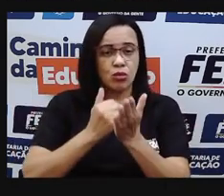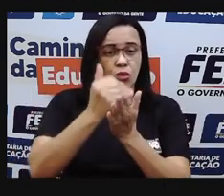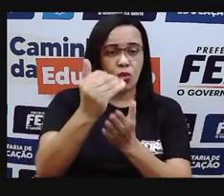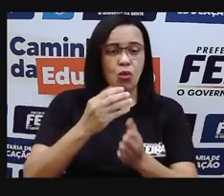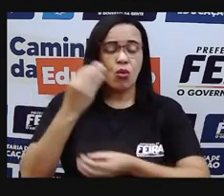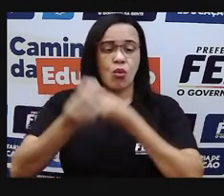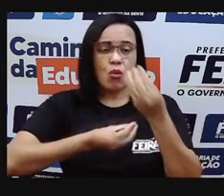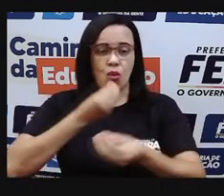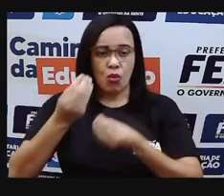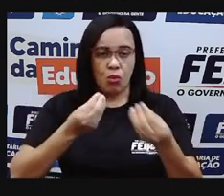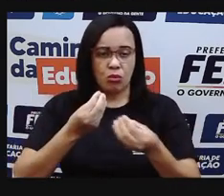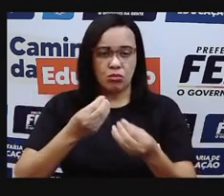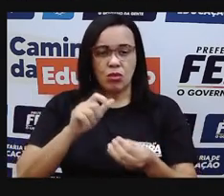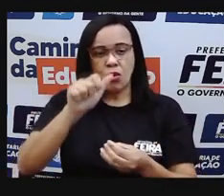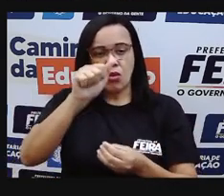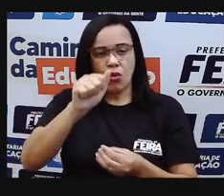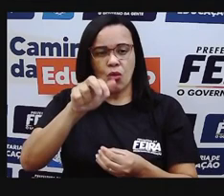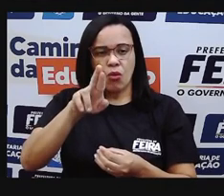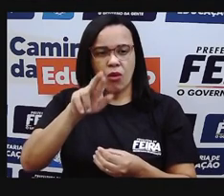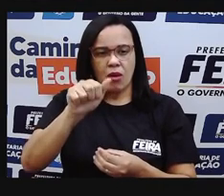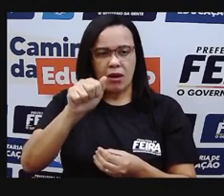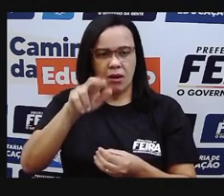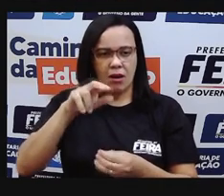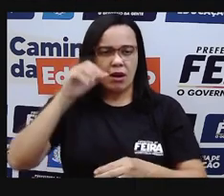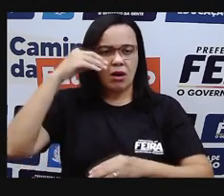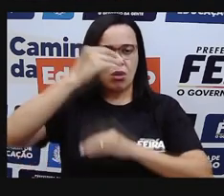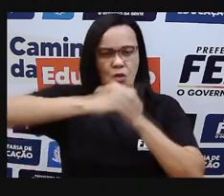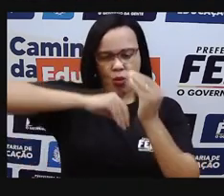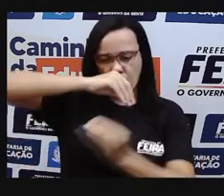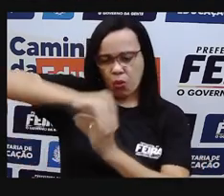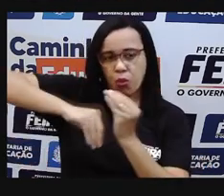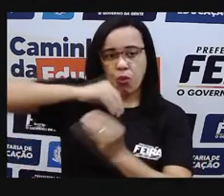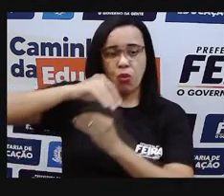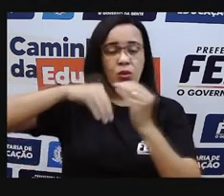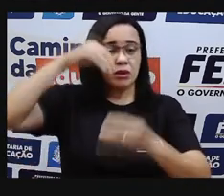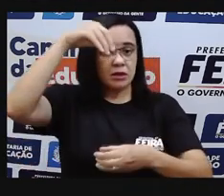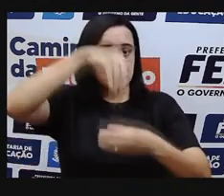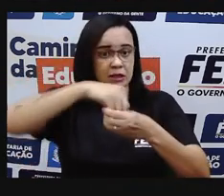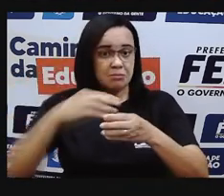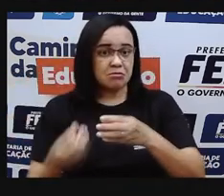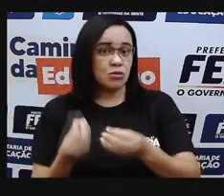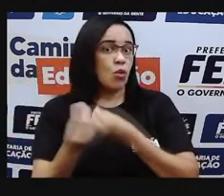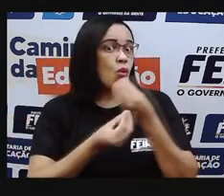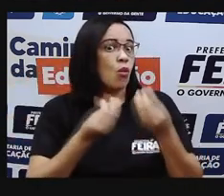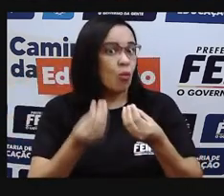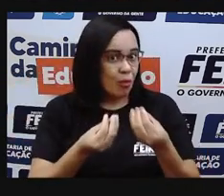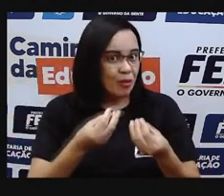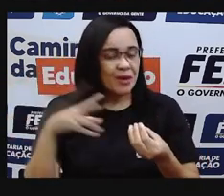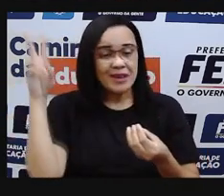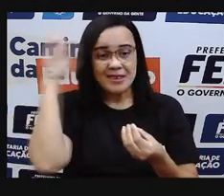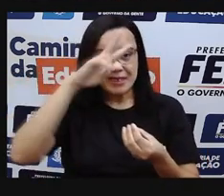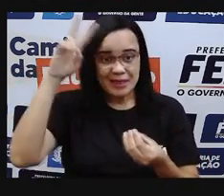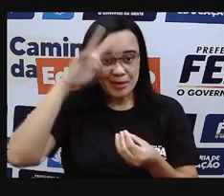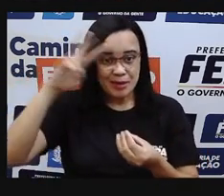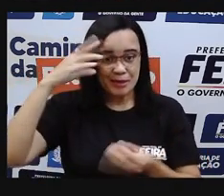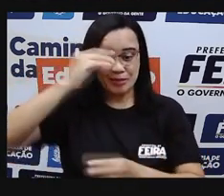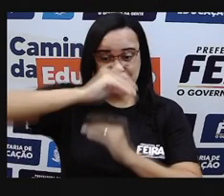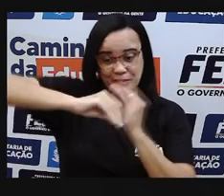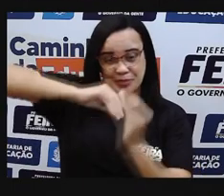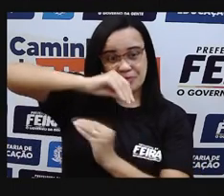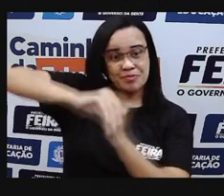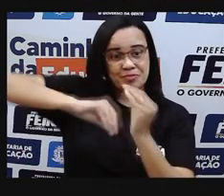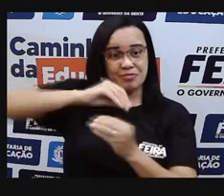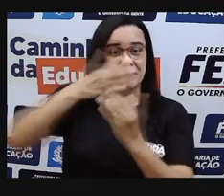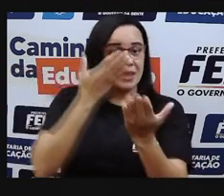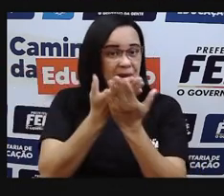o ar, ele é uma mistura de gases. Opa, mistura! Lembra que na nossa última aula, a gente